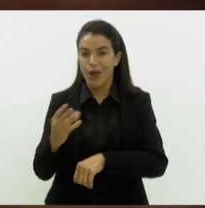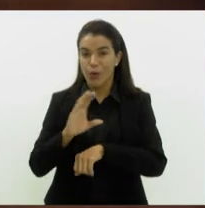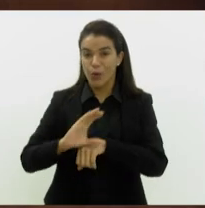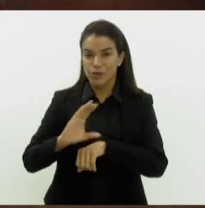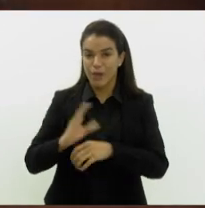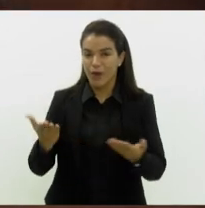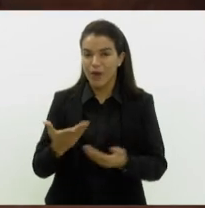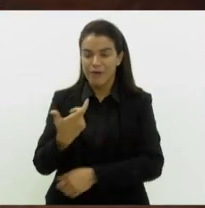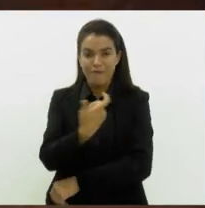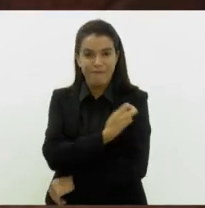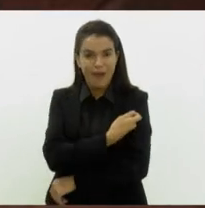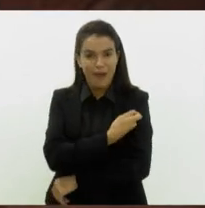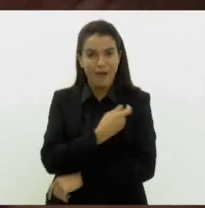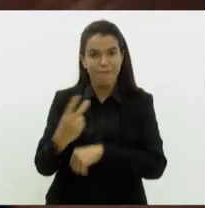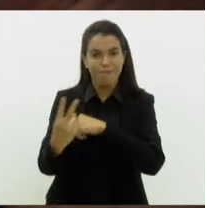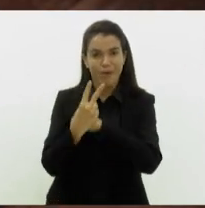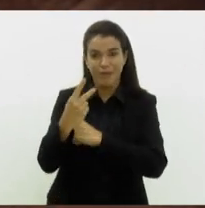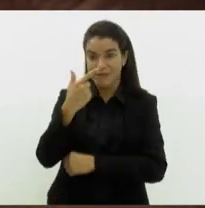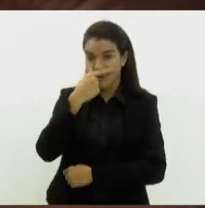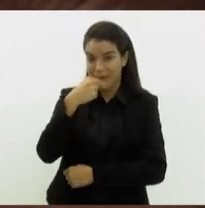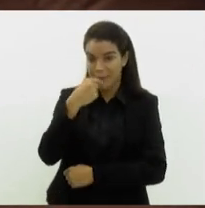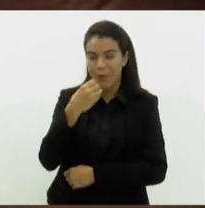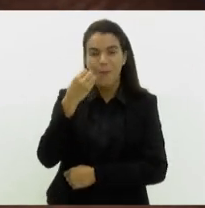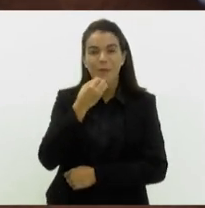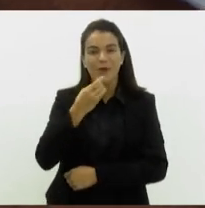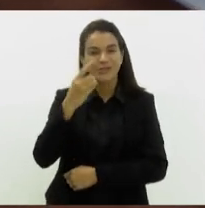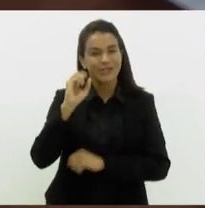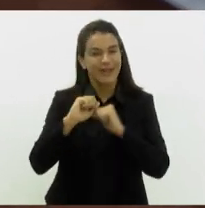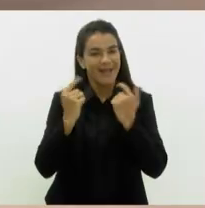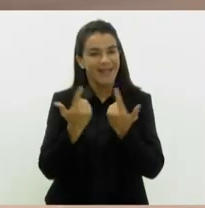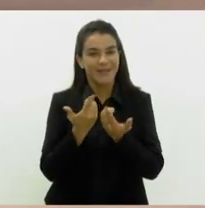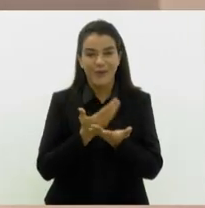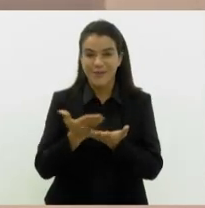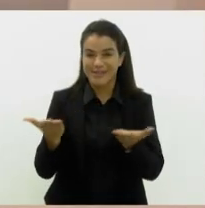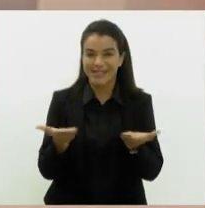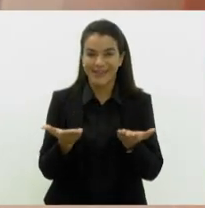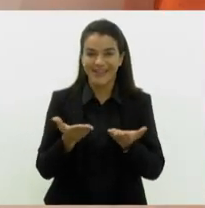tomar a vacina contra a gripe. O Bom Dia Alerj começa agora.